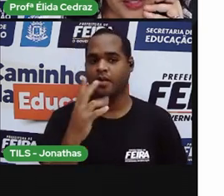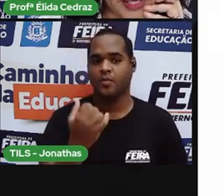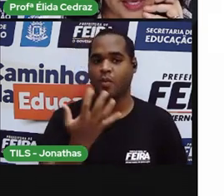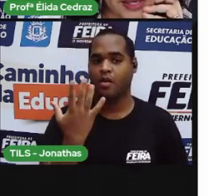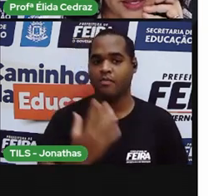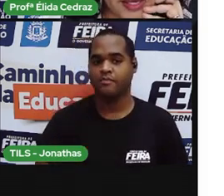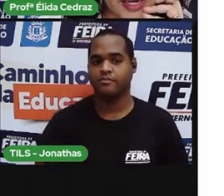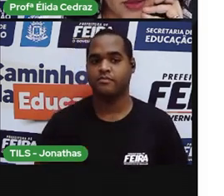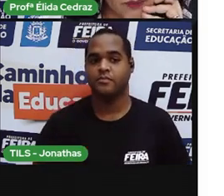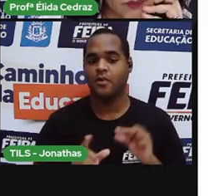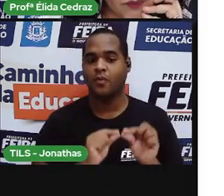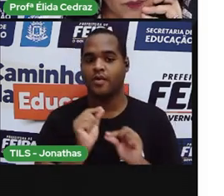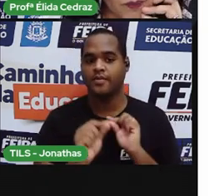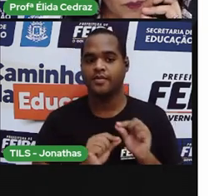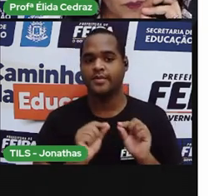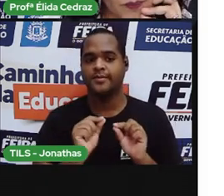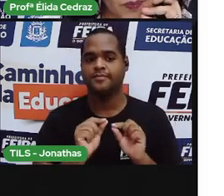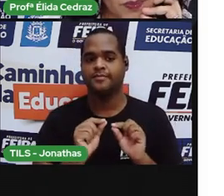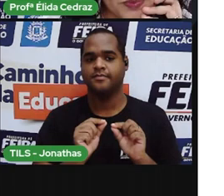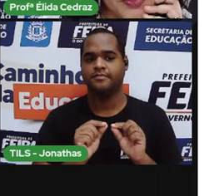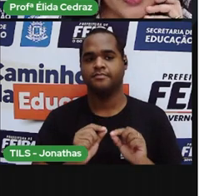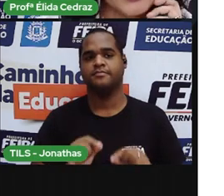Ele é o quê? Ele é um